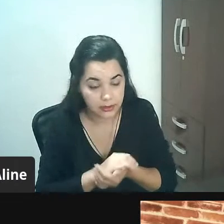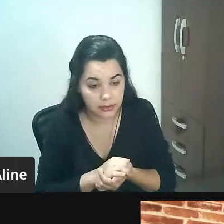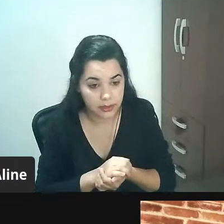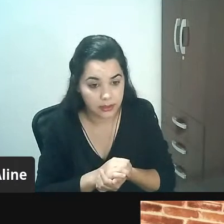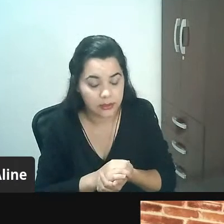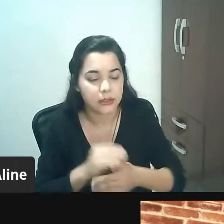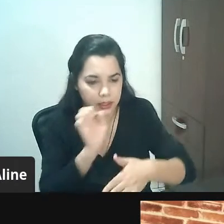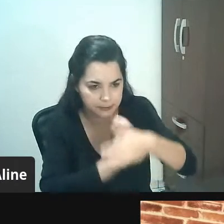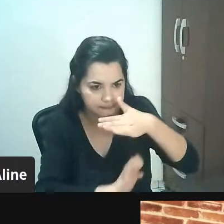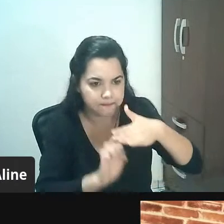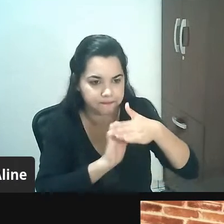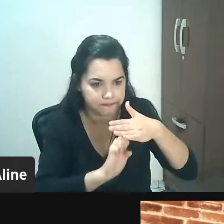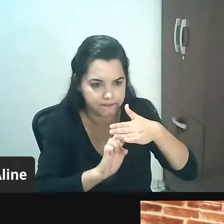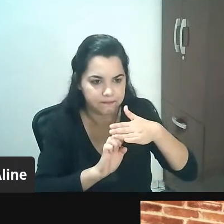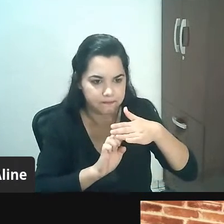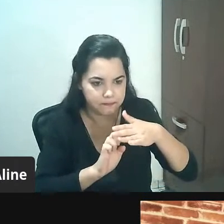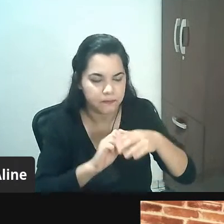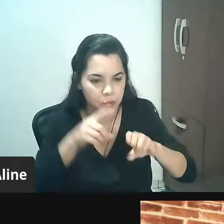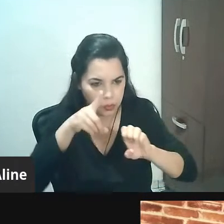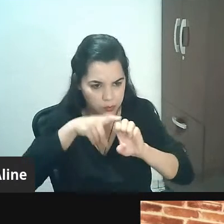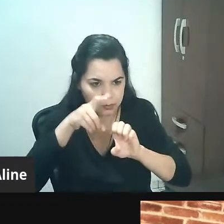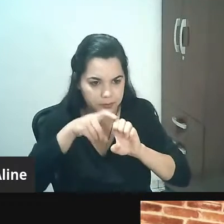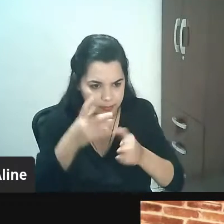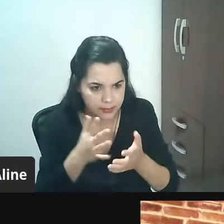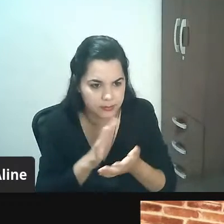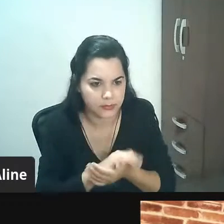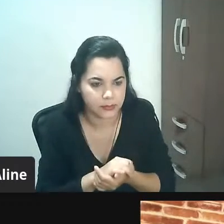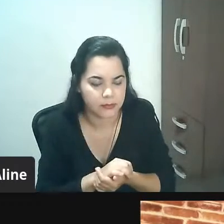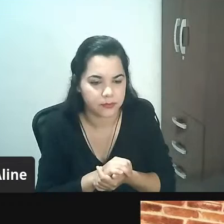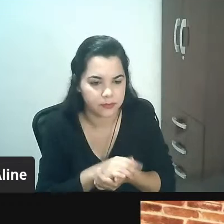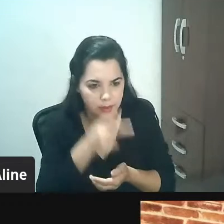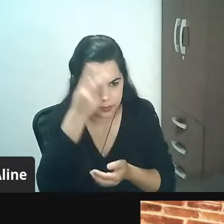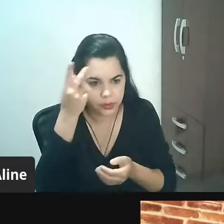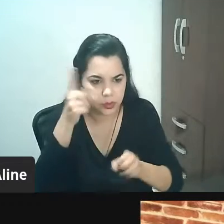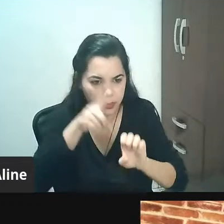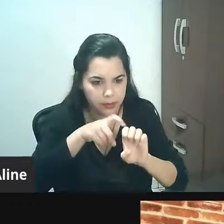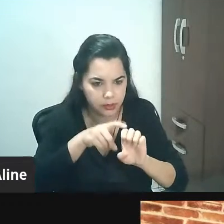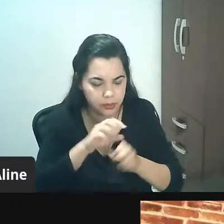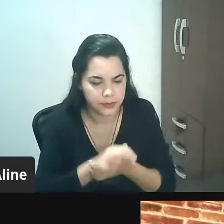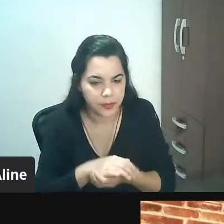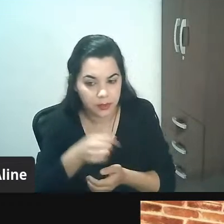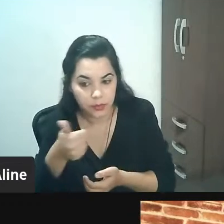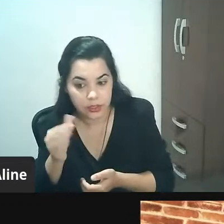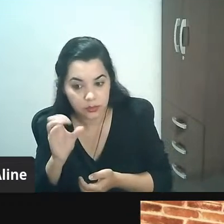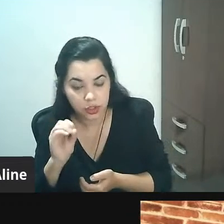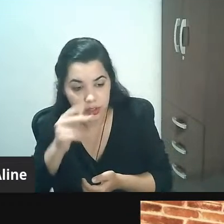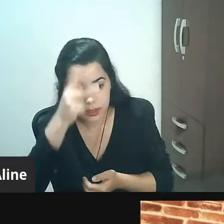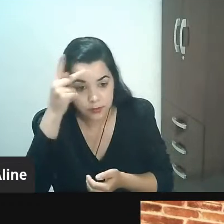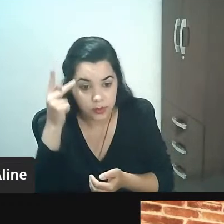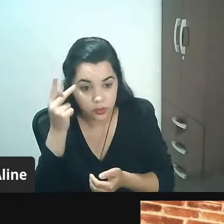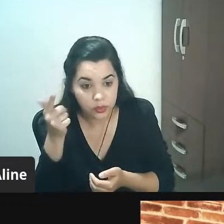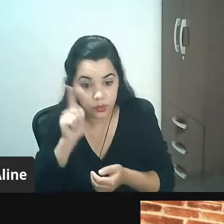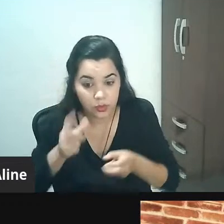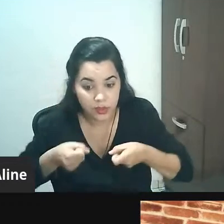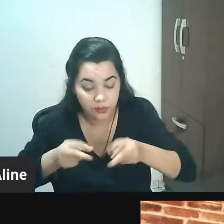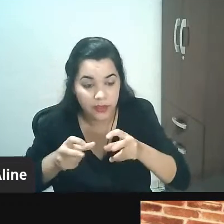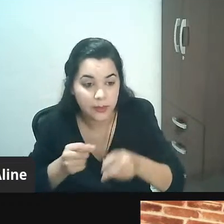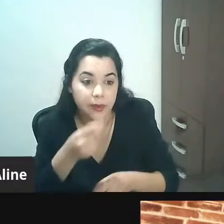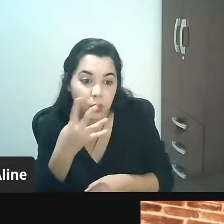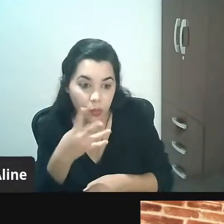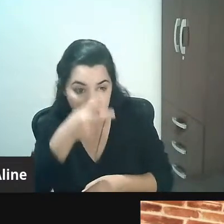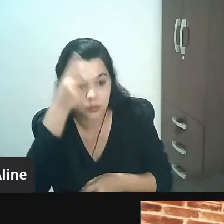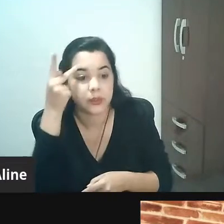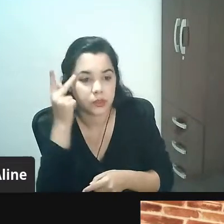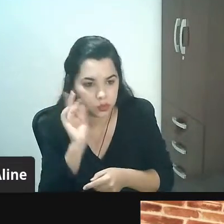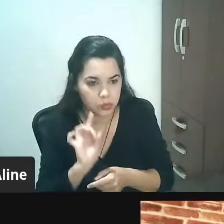empresário digamos que o vendedor dele falou cara de 10 cada 10 que entra aqui a gente vende para 4 por